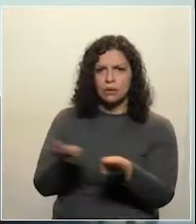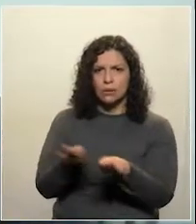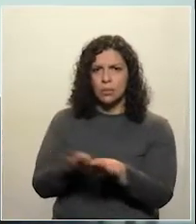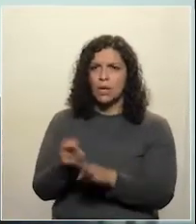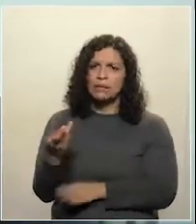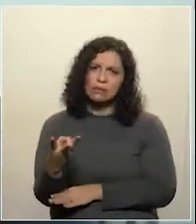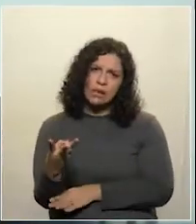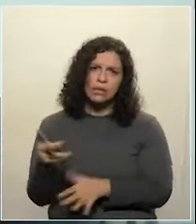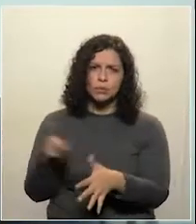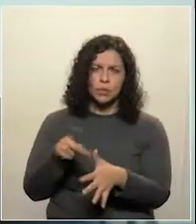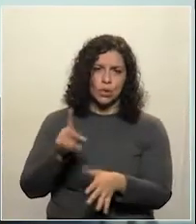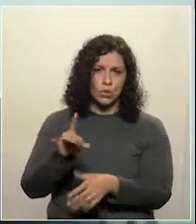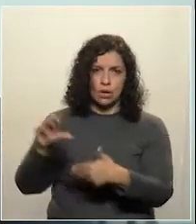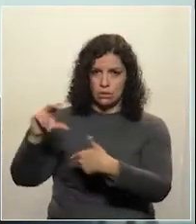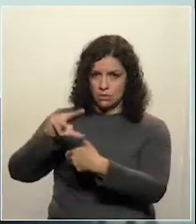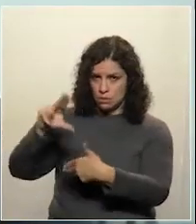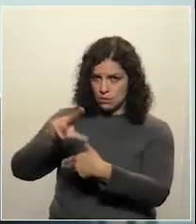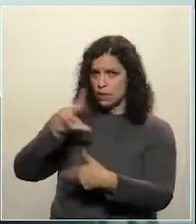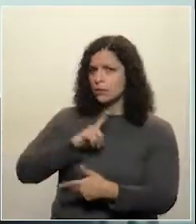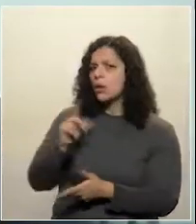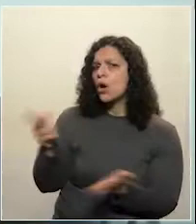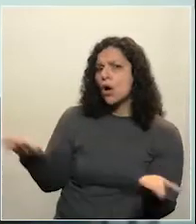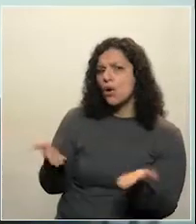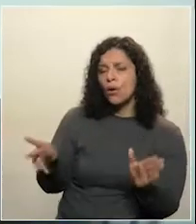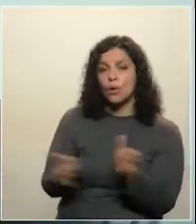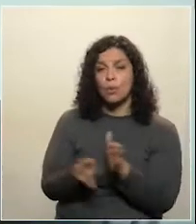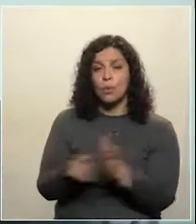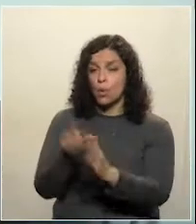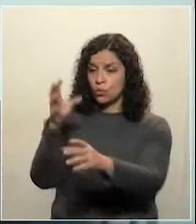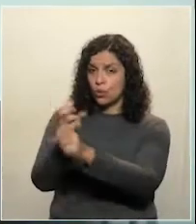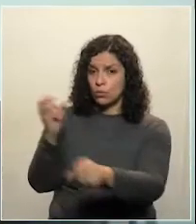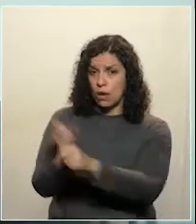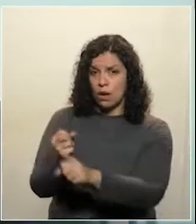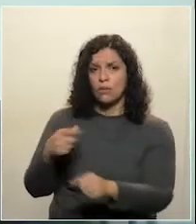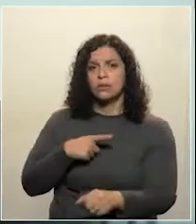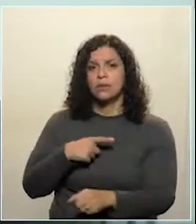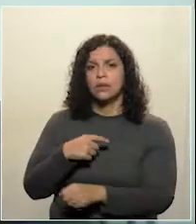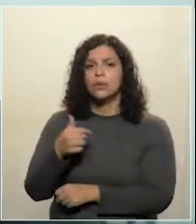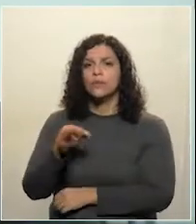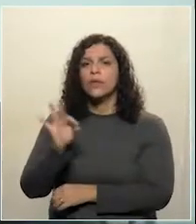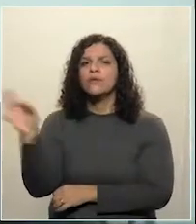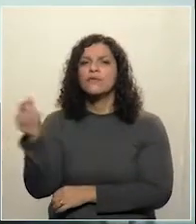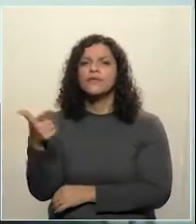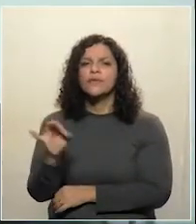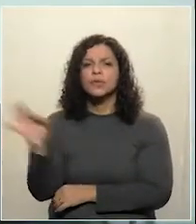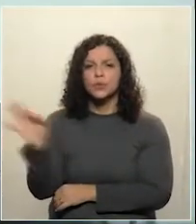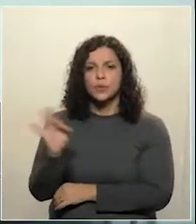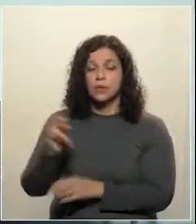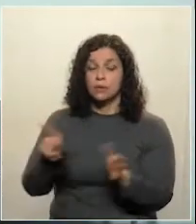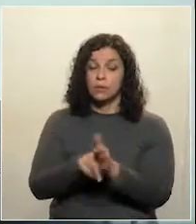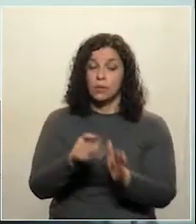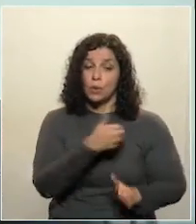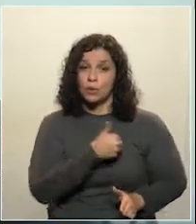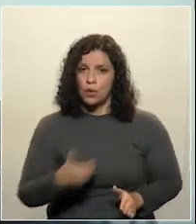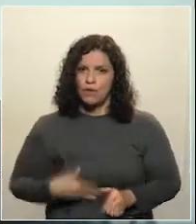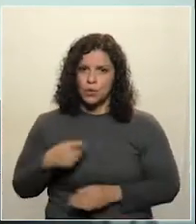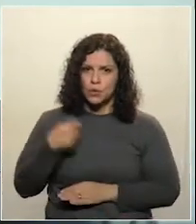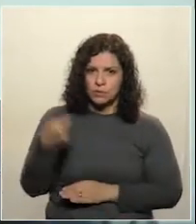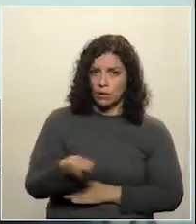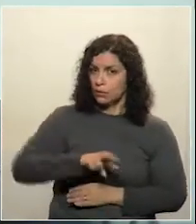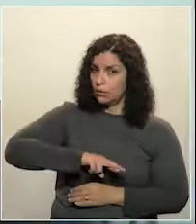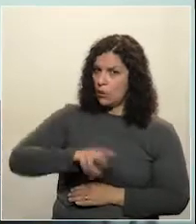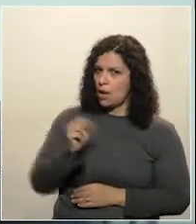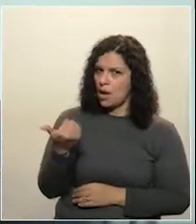porque só tem três preferenciais. Sanepar hoje tem, do total das ações, o governo do Estado tem 20% das suas ações. Não tem